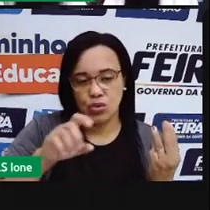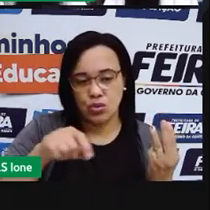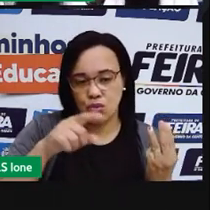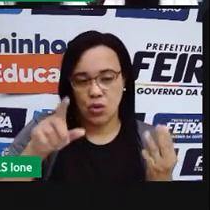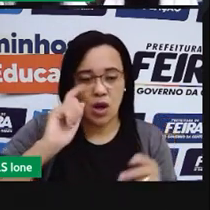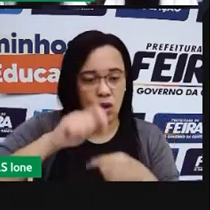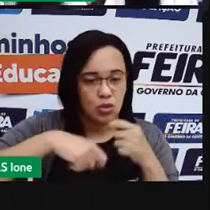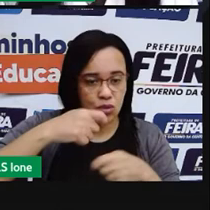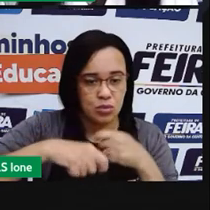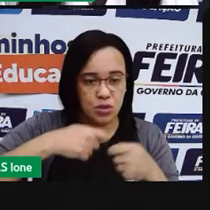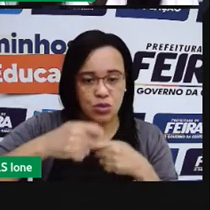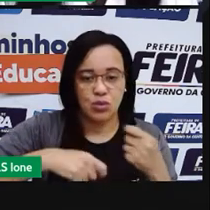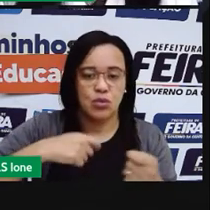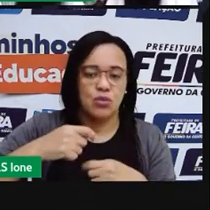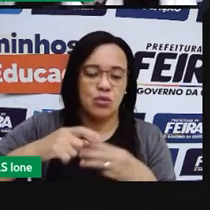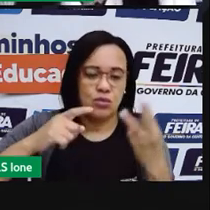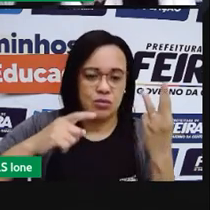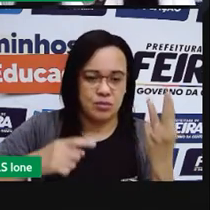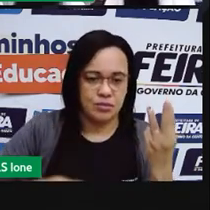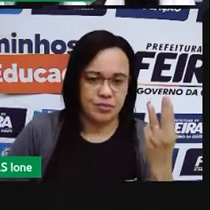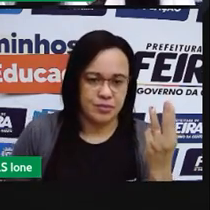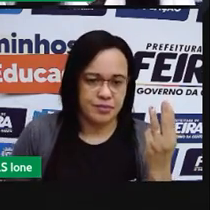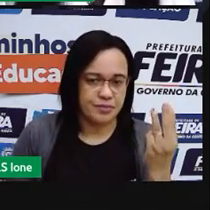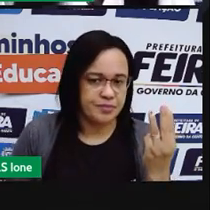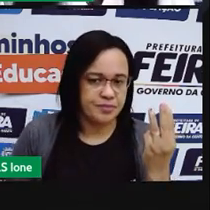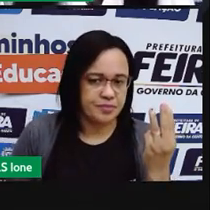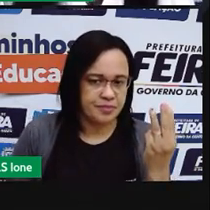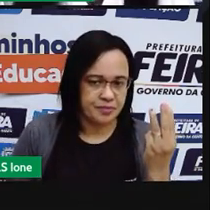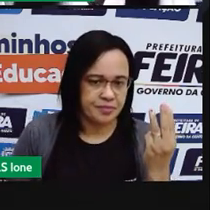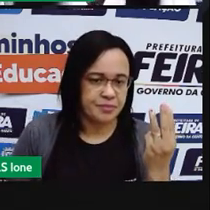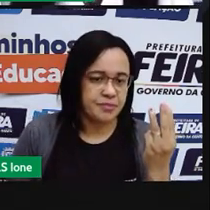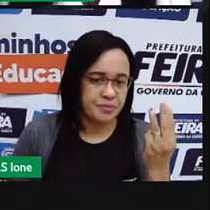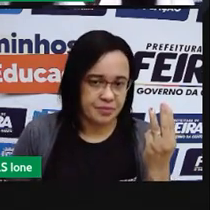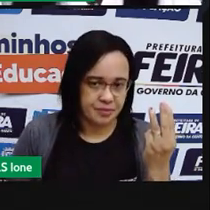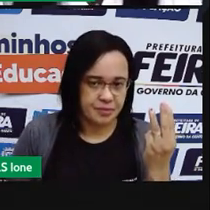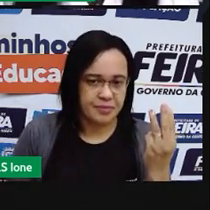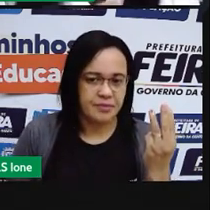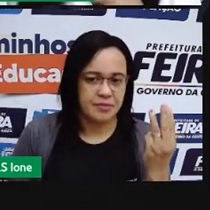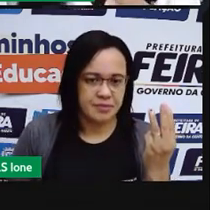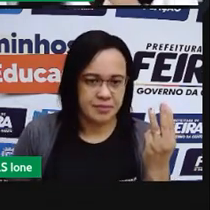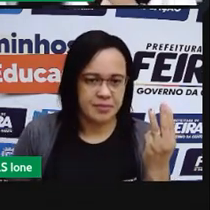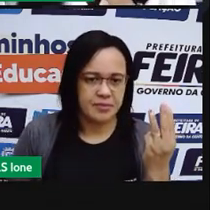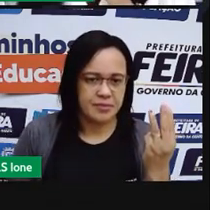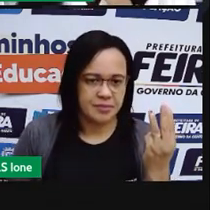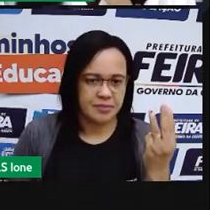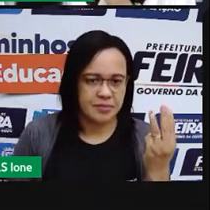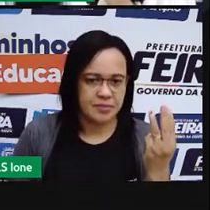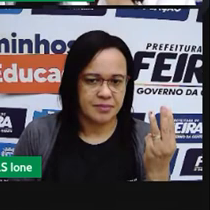economizar. E vamos ver que agora ele usa só